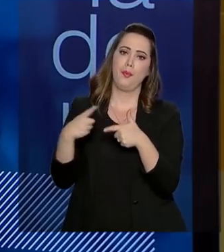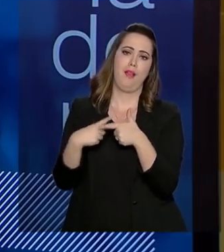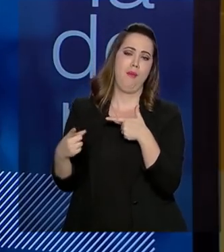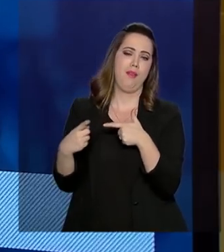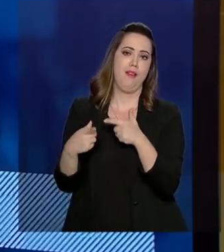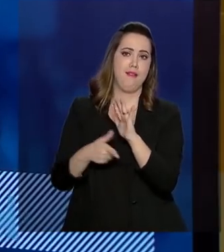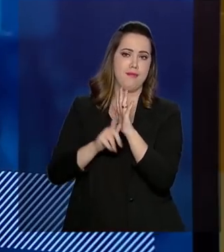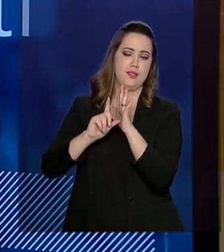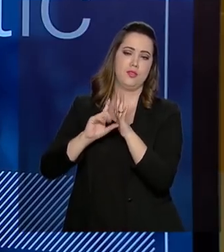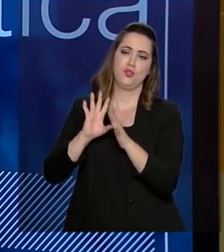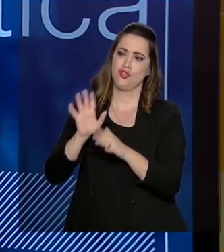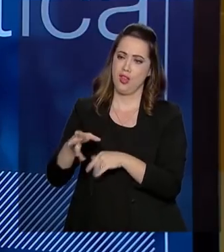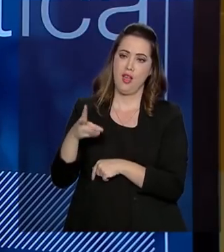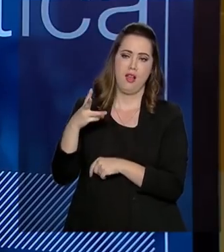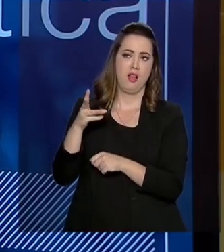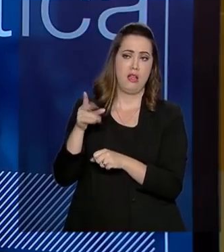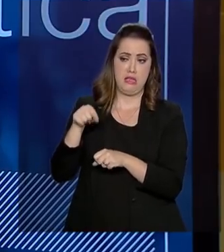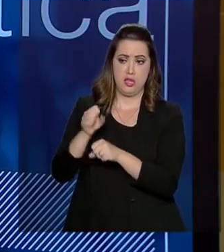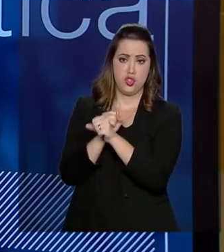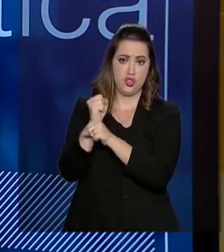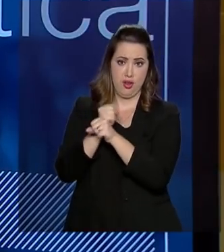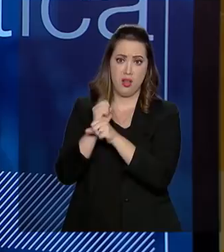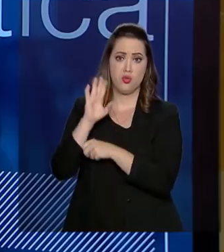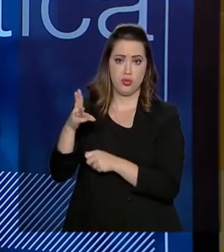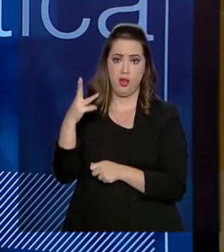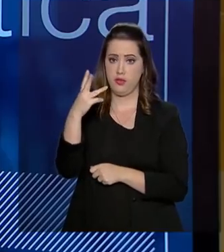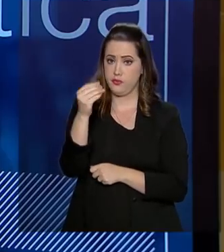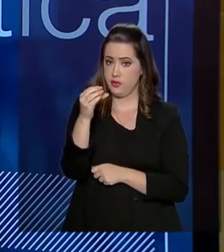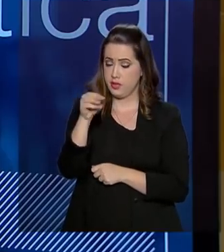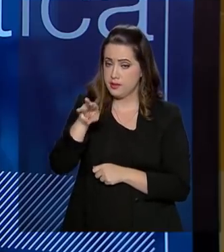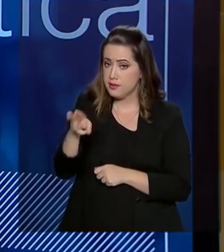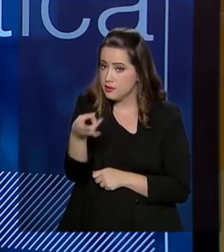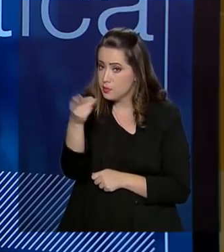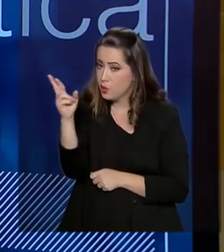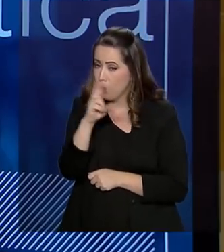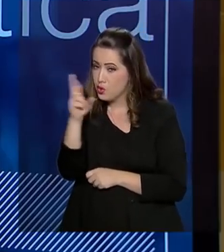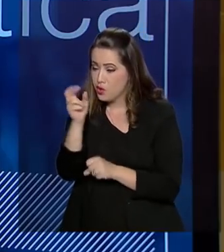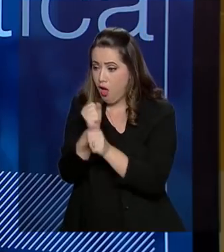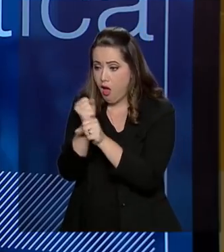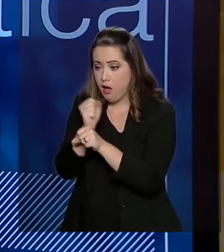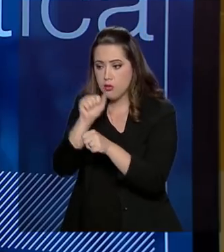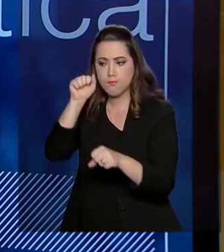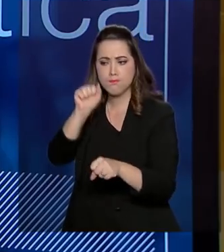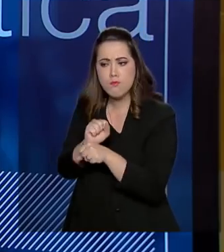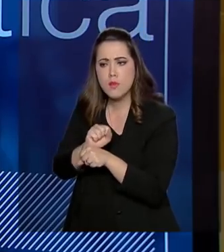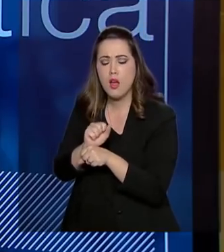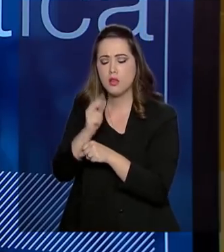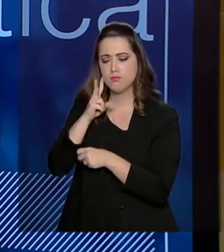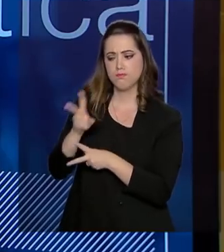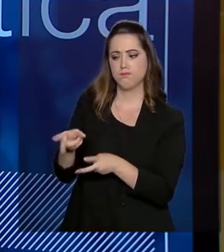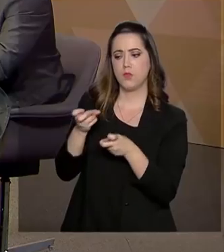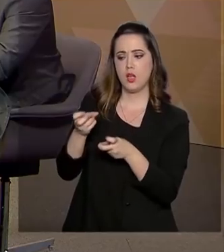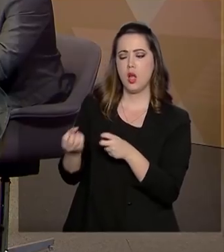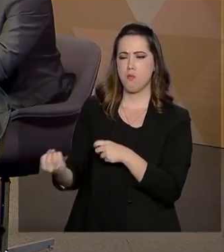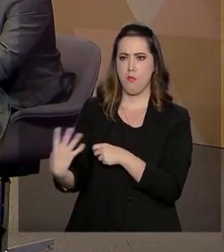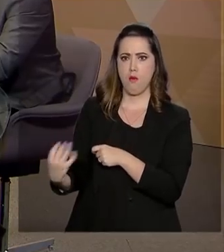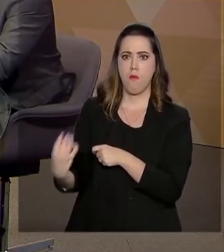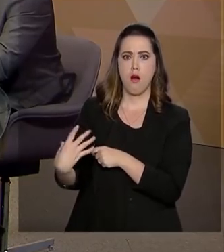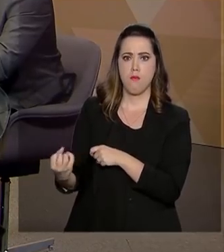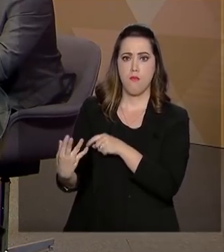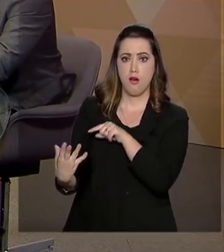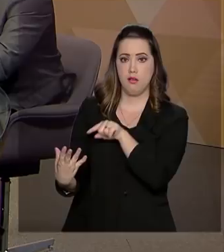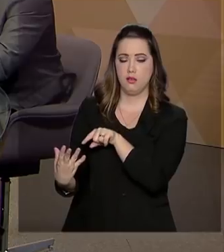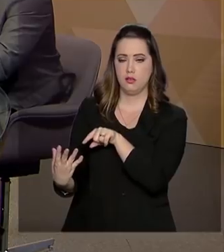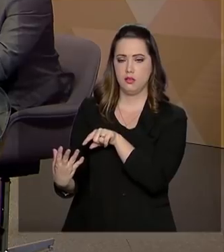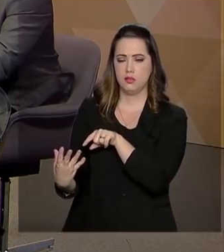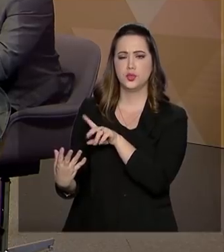parar mais de 300 milhões em licitação esse ano, só na identificação, só na utilização dessa ferramenta de tecnologia